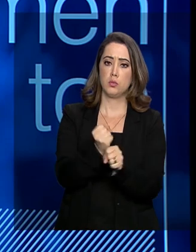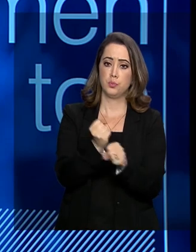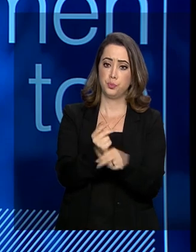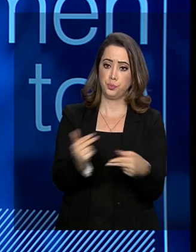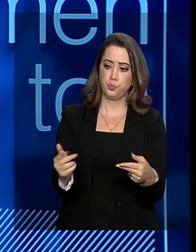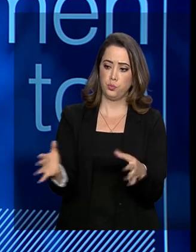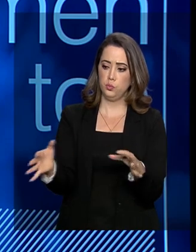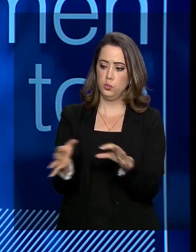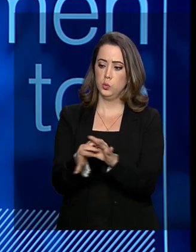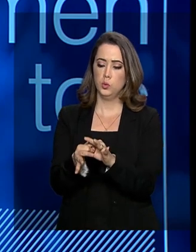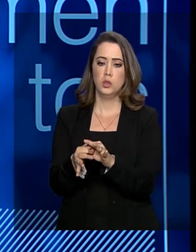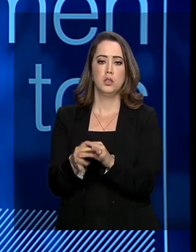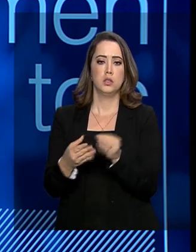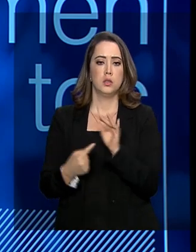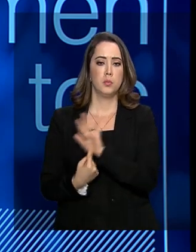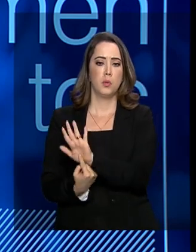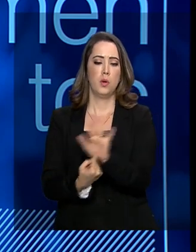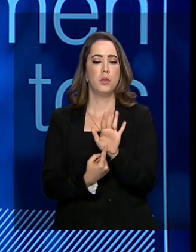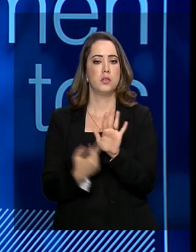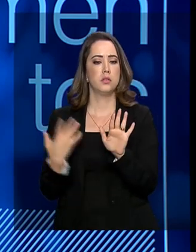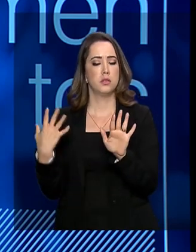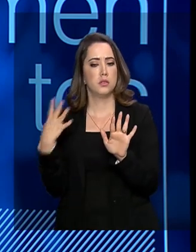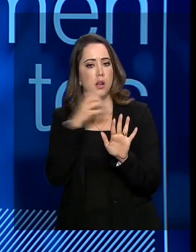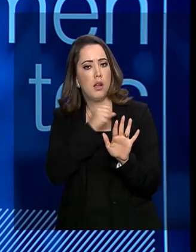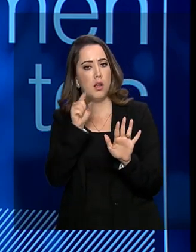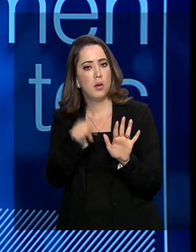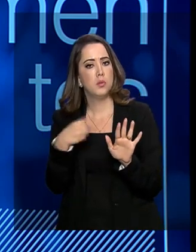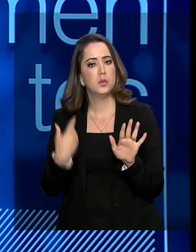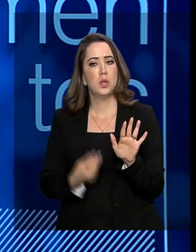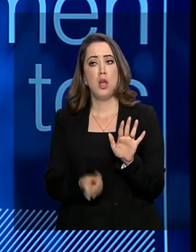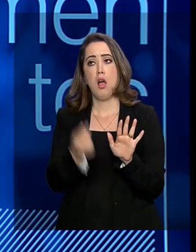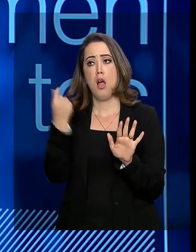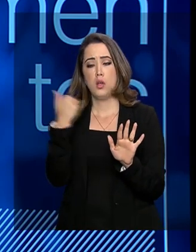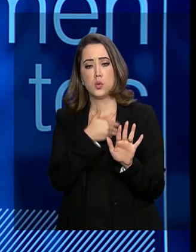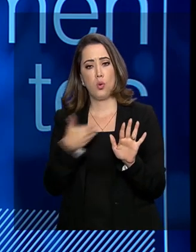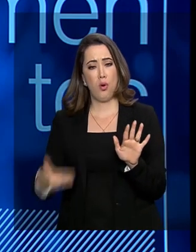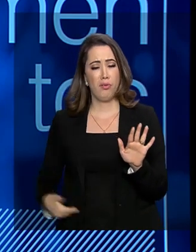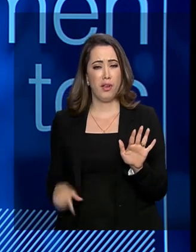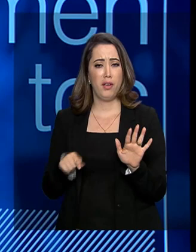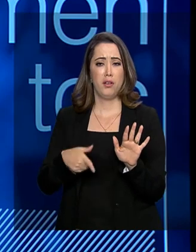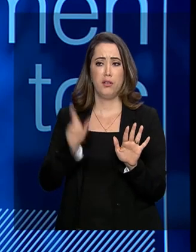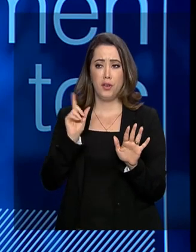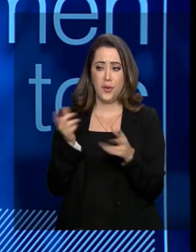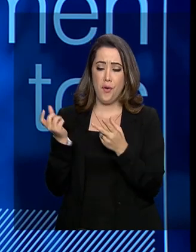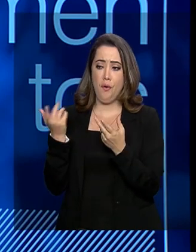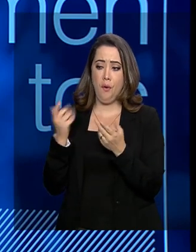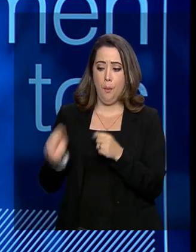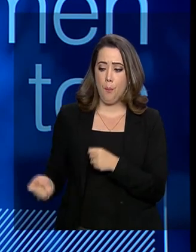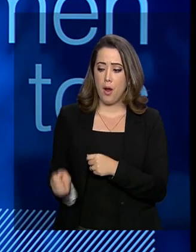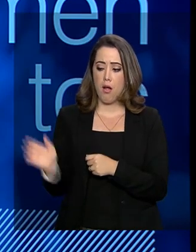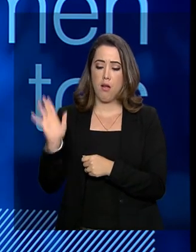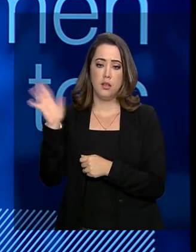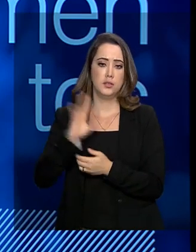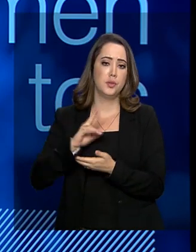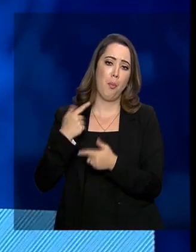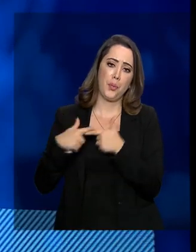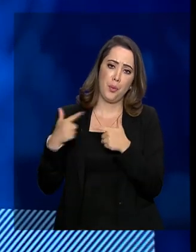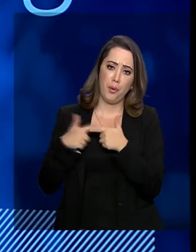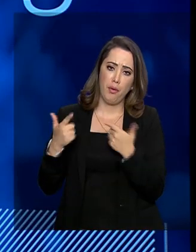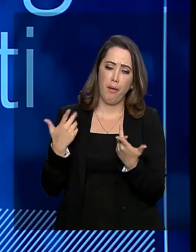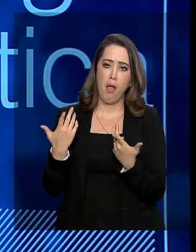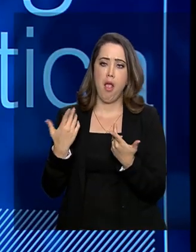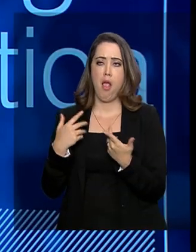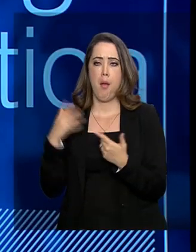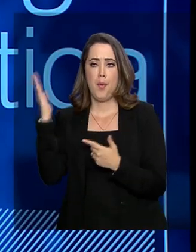traz de forma prática. Nós tivemos algumas rodadas nos governos anteriores de concessão que não foram muito bem sucedidas por nenhum motivo. Acho que o país entrou em